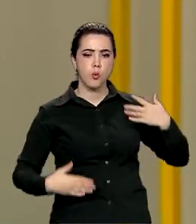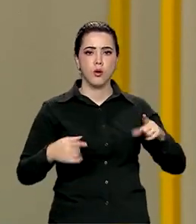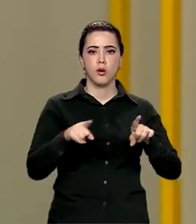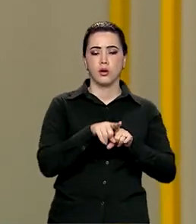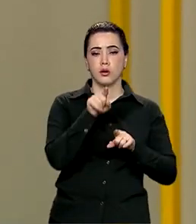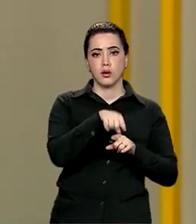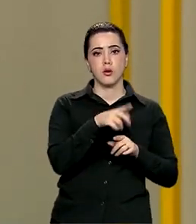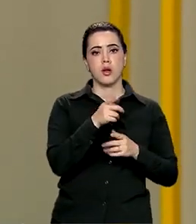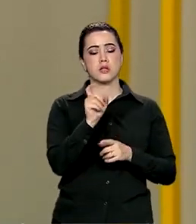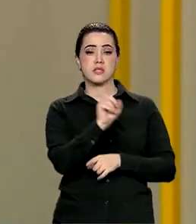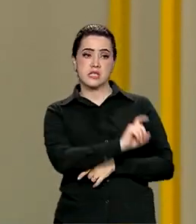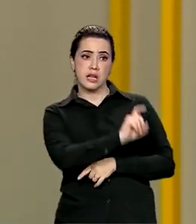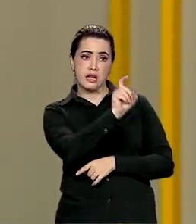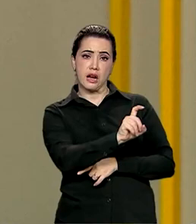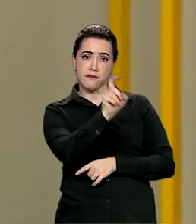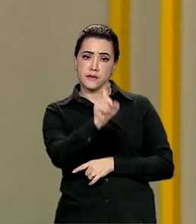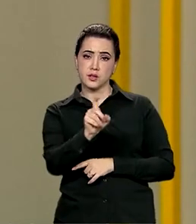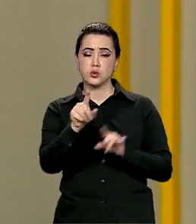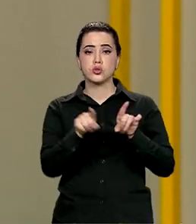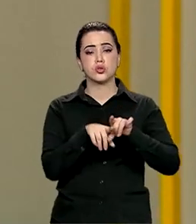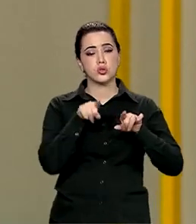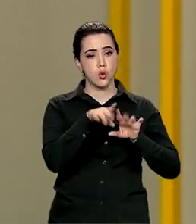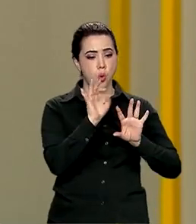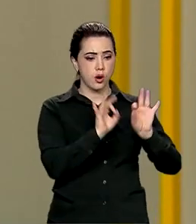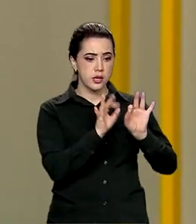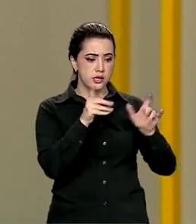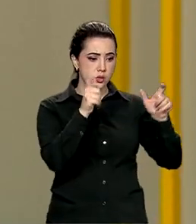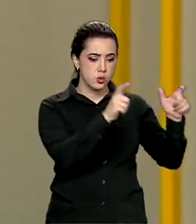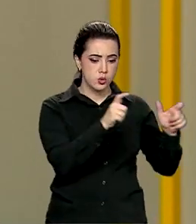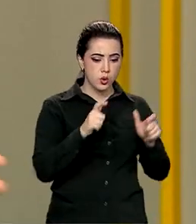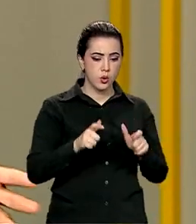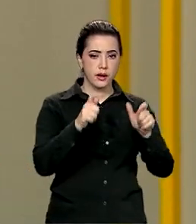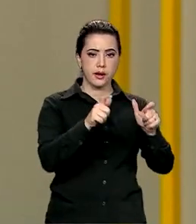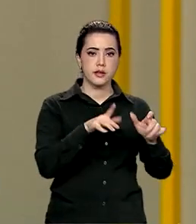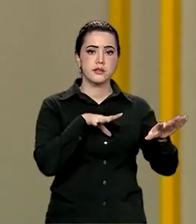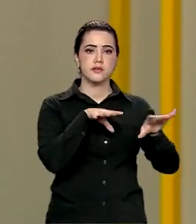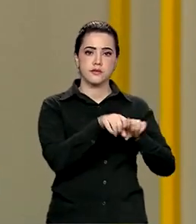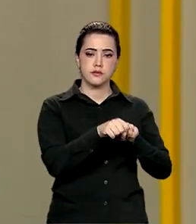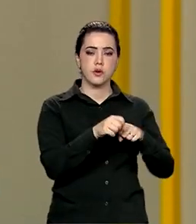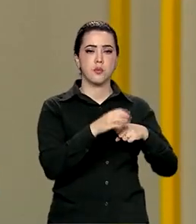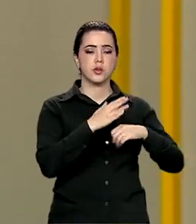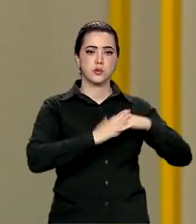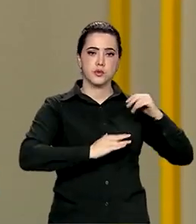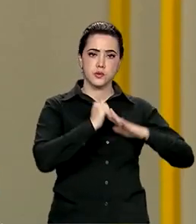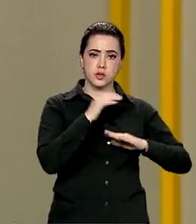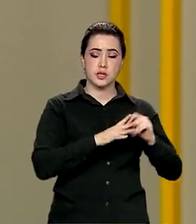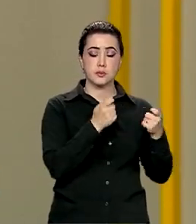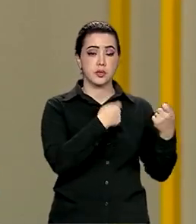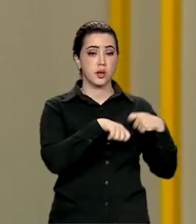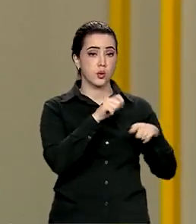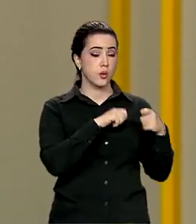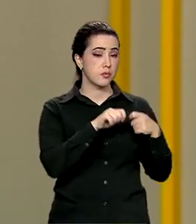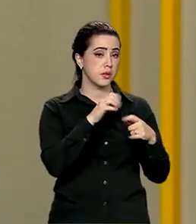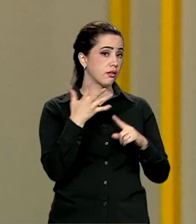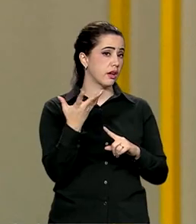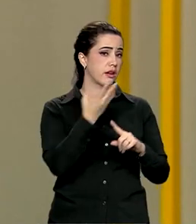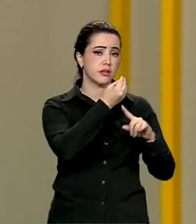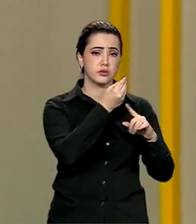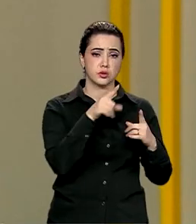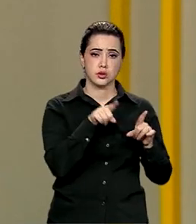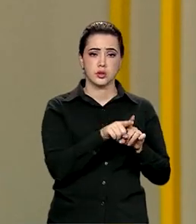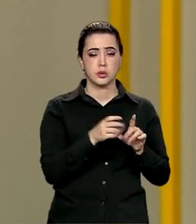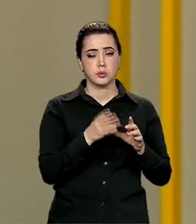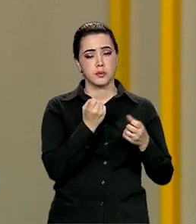organizando nos territórios e formando muitos profissionais, por exemplo, para a economia criativa, para a indústria